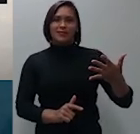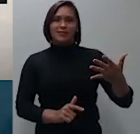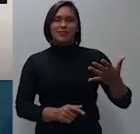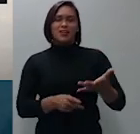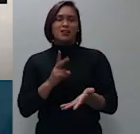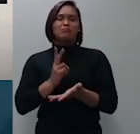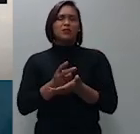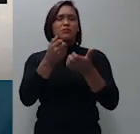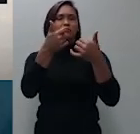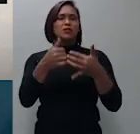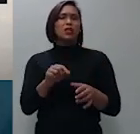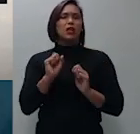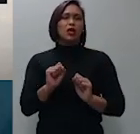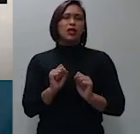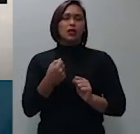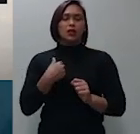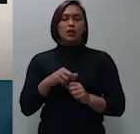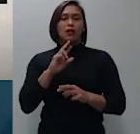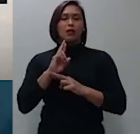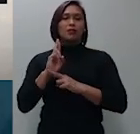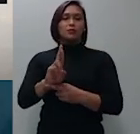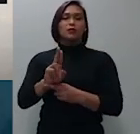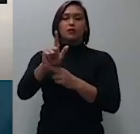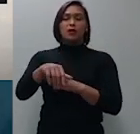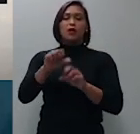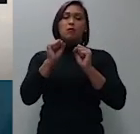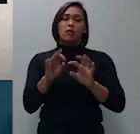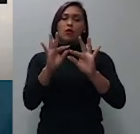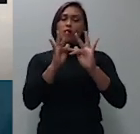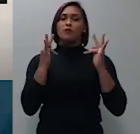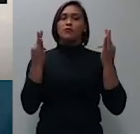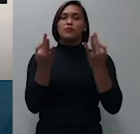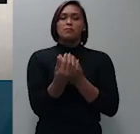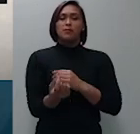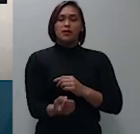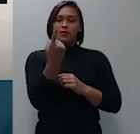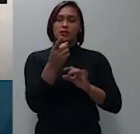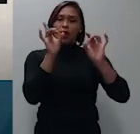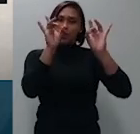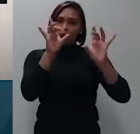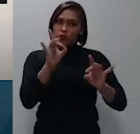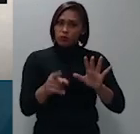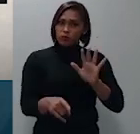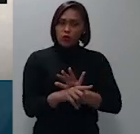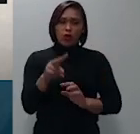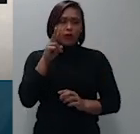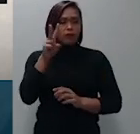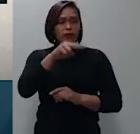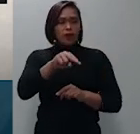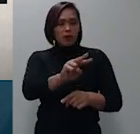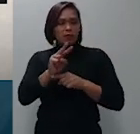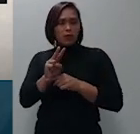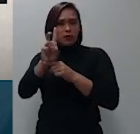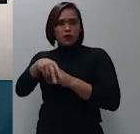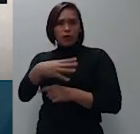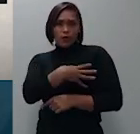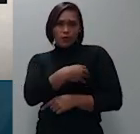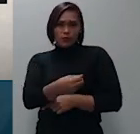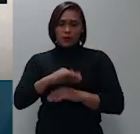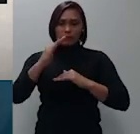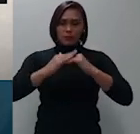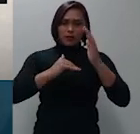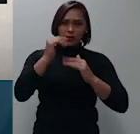aos pais detentor do poder familiar exclusivamente visando a proteção dos interesses dos filhos praticar os atos enquanto